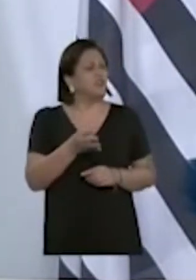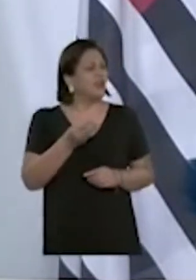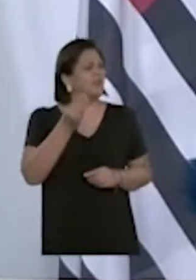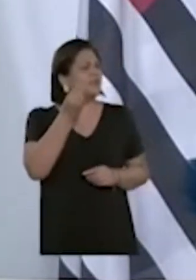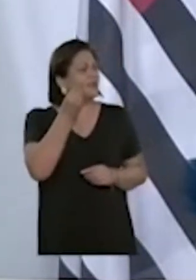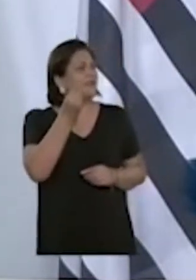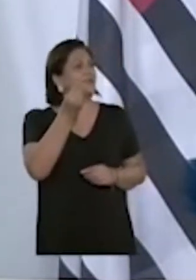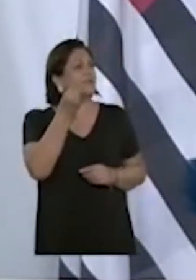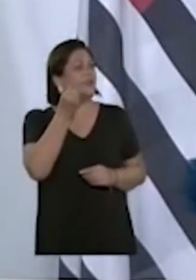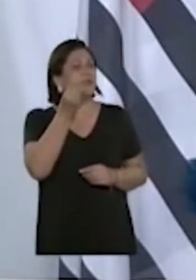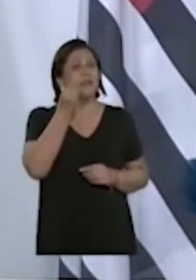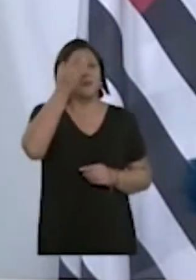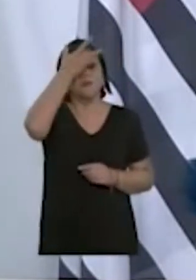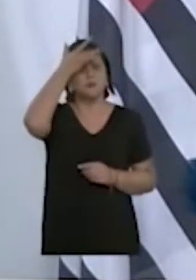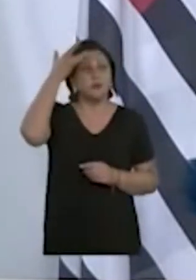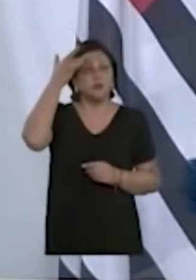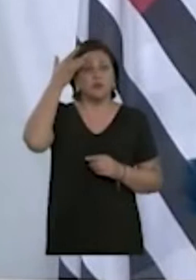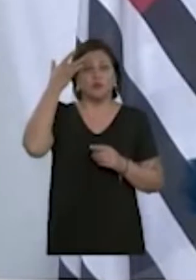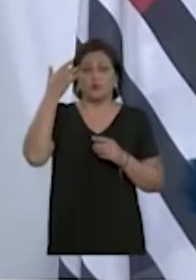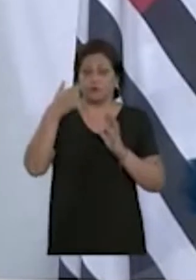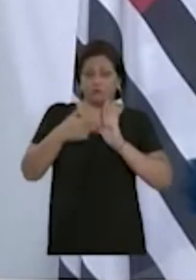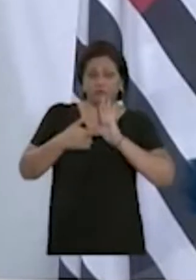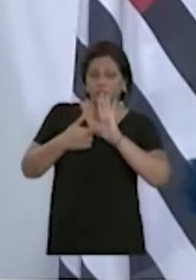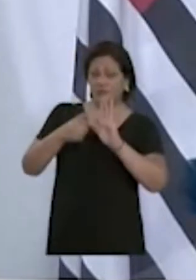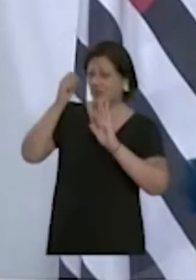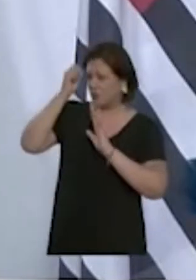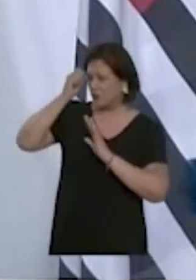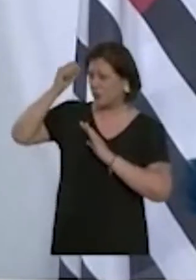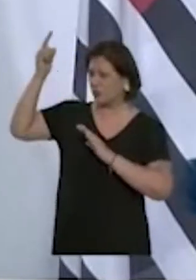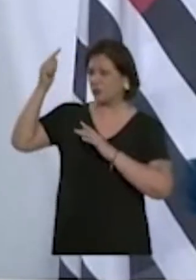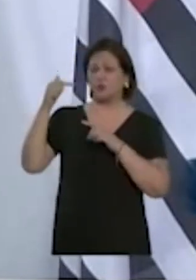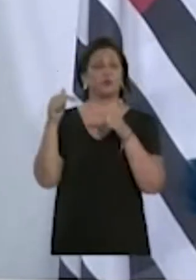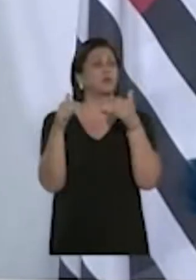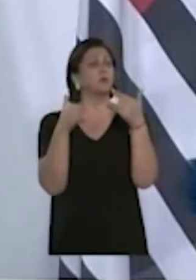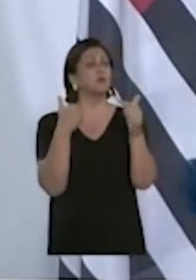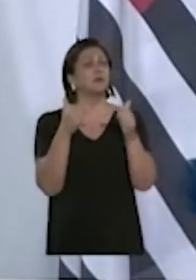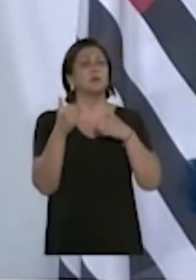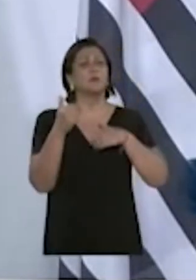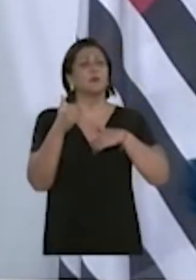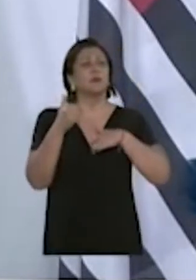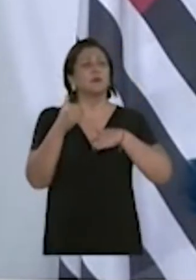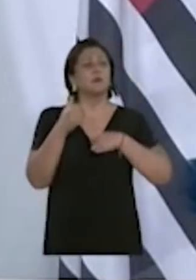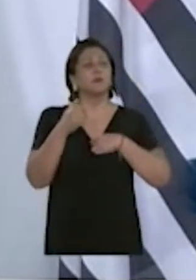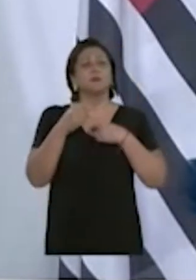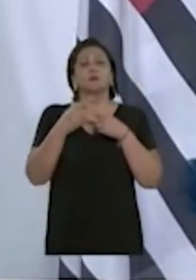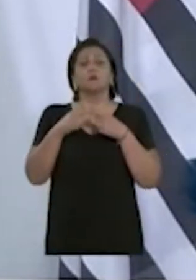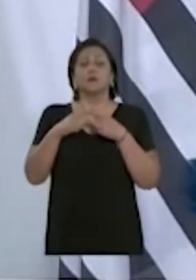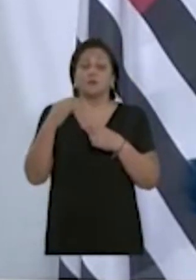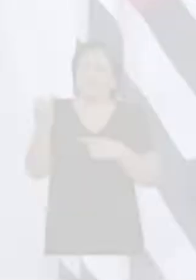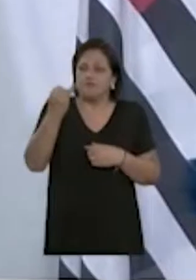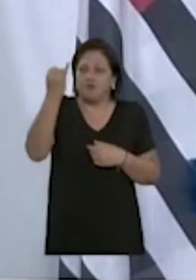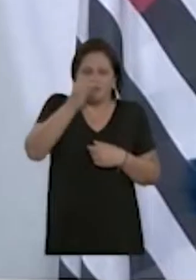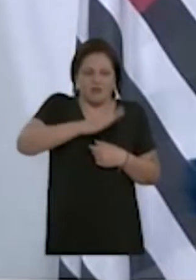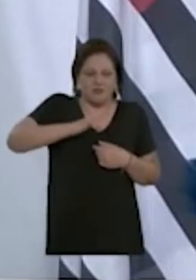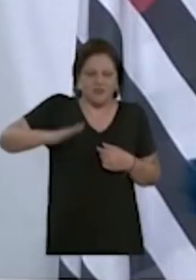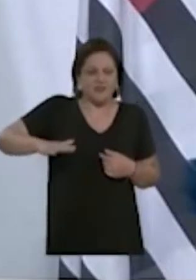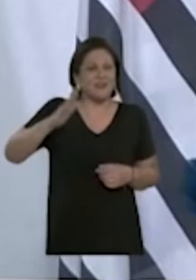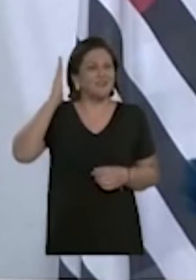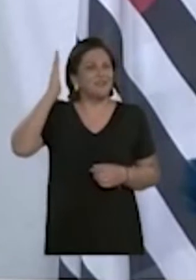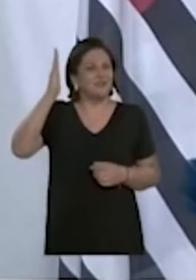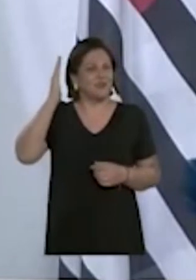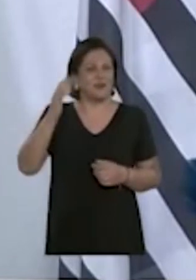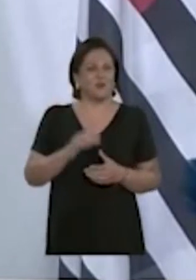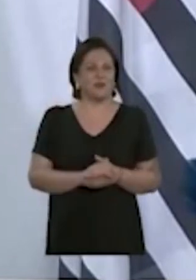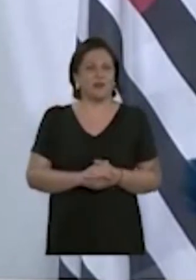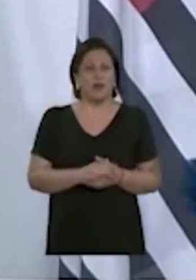artistas da cidade para as unidades de ensino com a finalidade de promover aprendizado sobre o bem-estar animal. A criança é